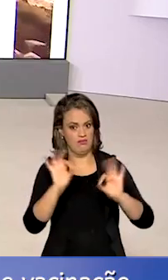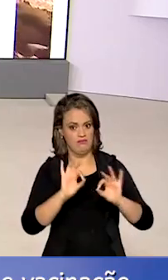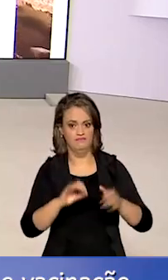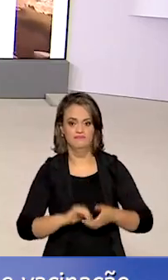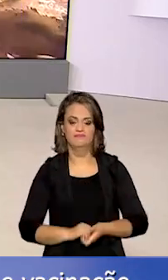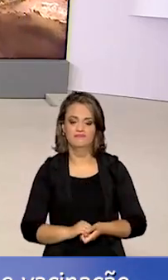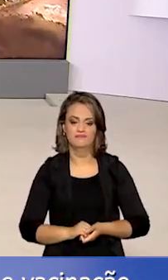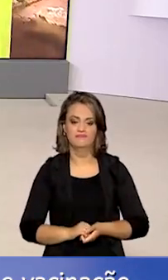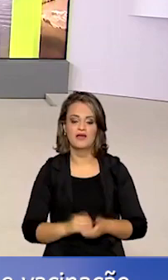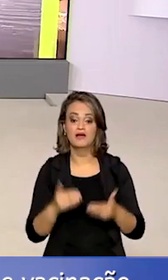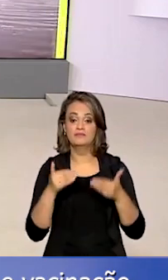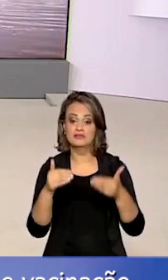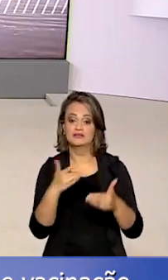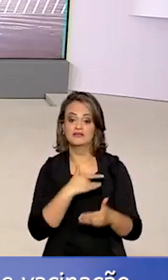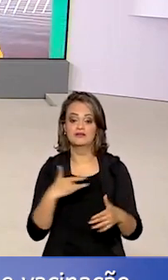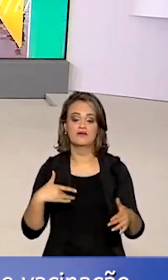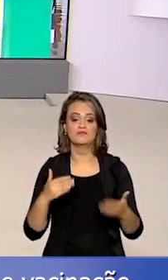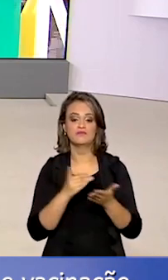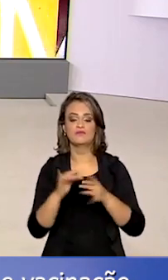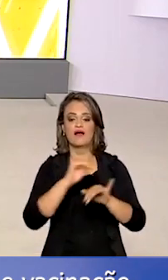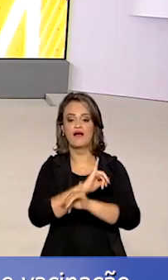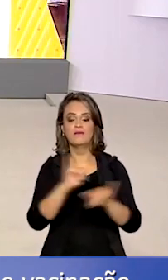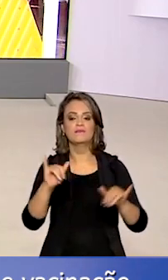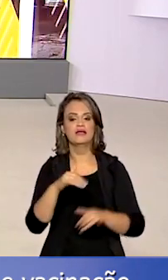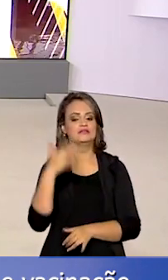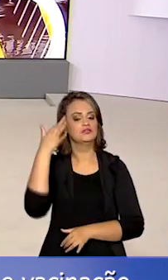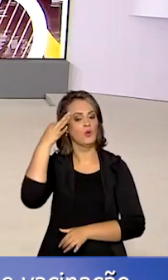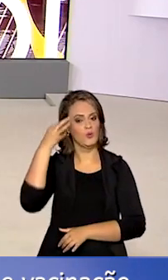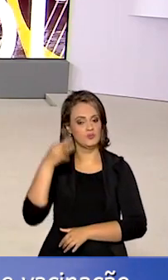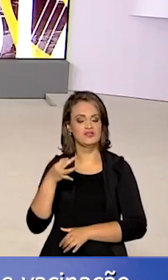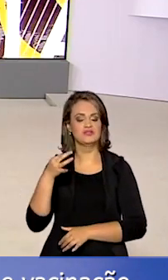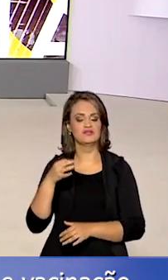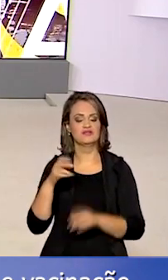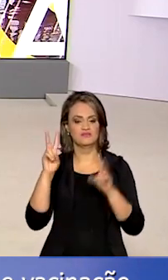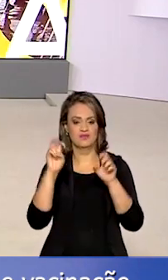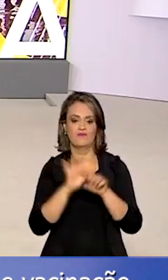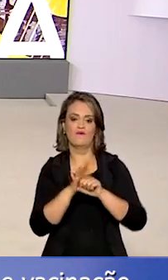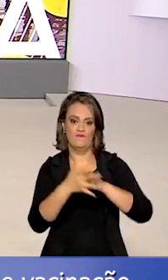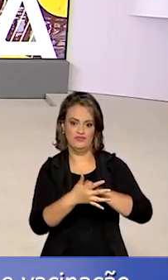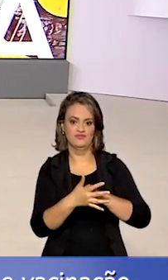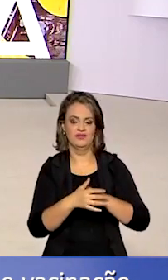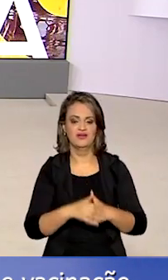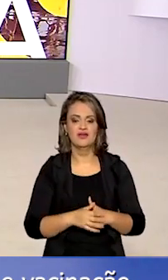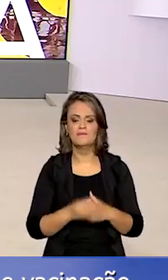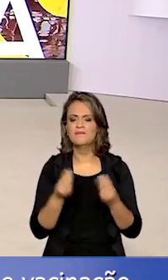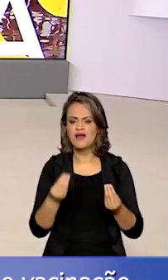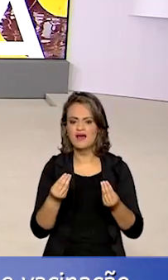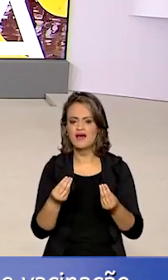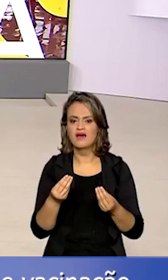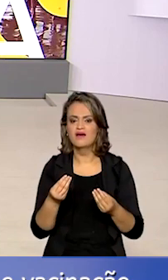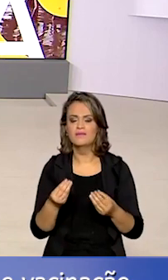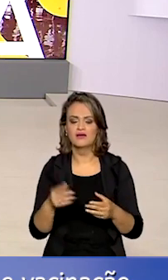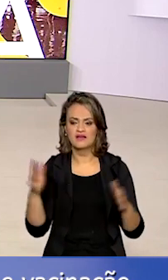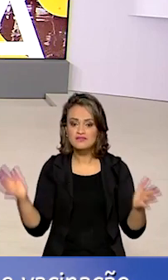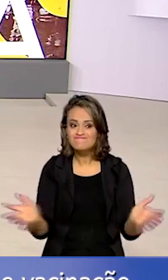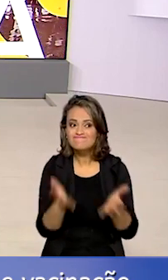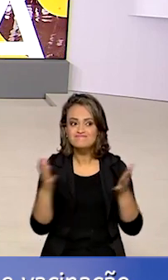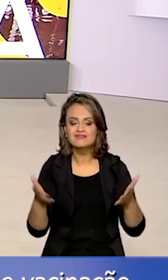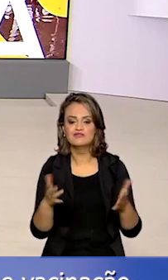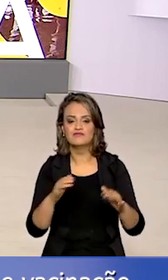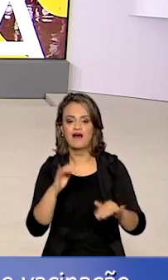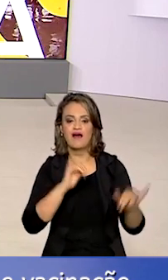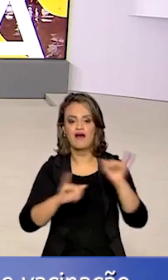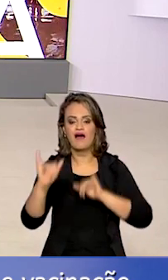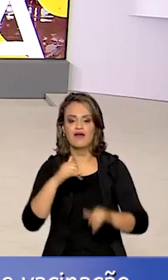E o Ministério da Saúde lançou uma campanha de conscientização sobre a Covid-19. A ideia é reforçar a importância da prevenção